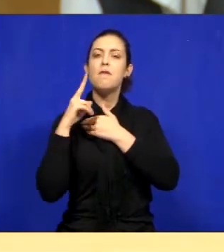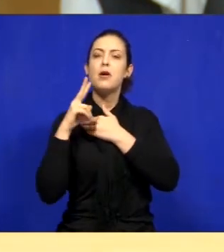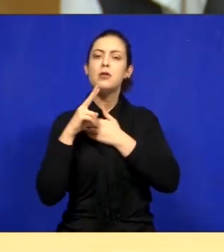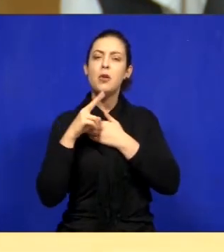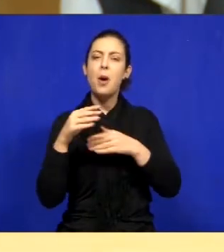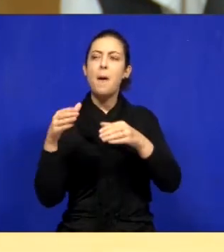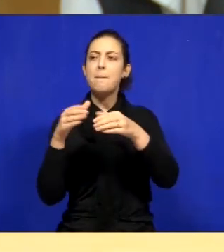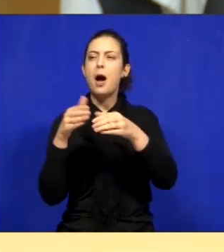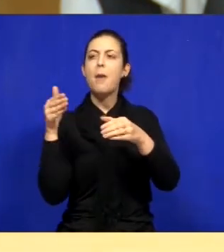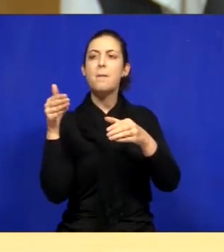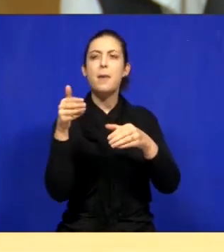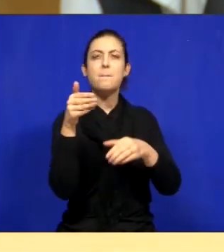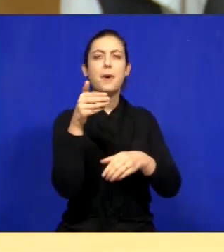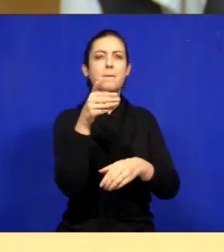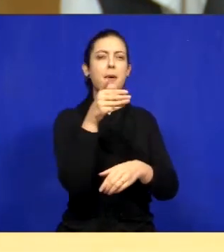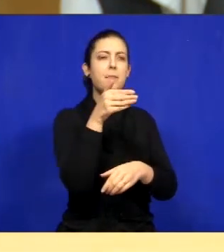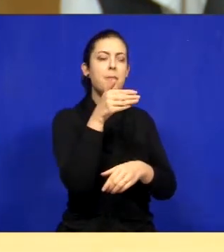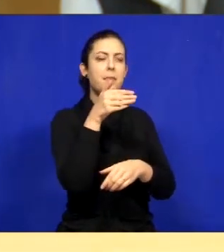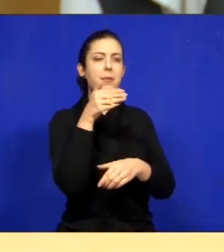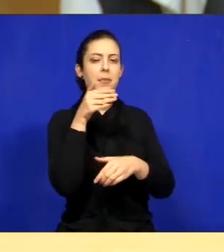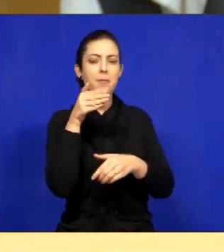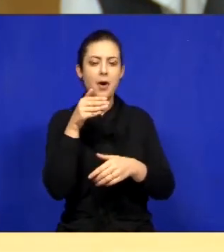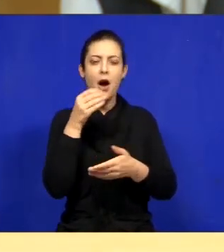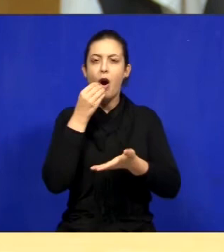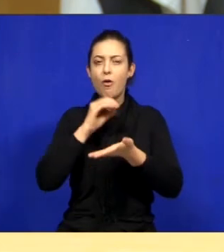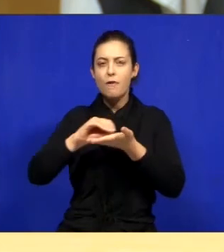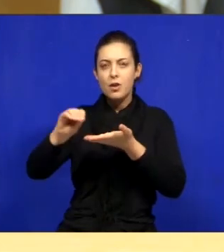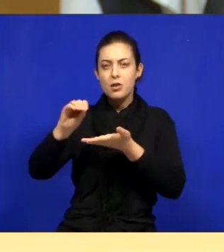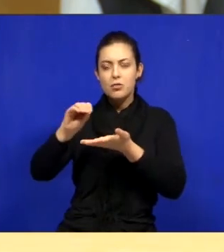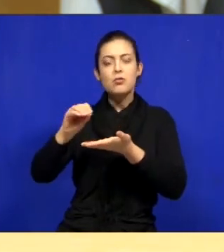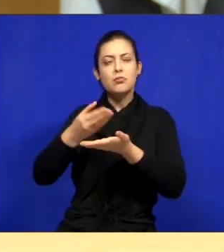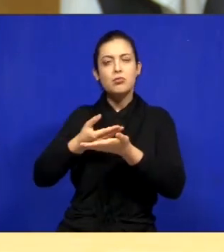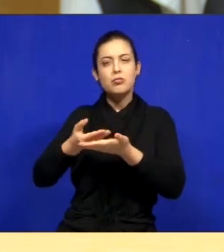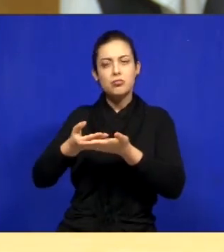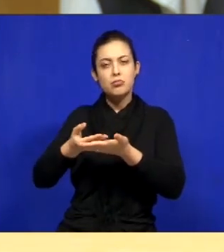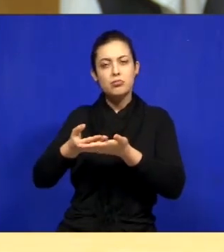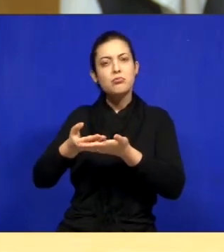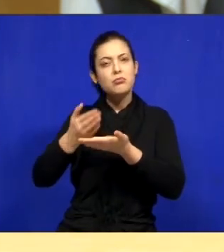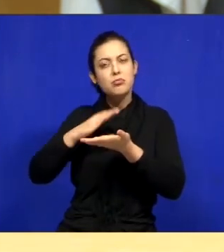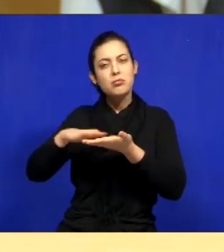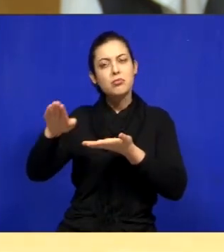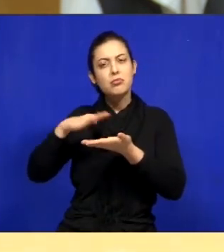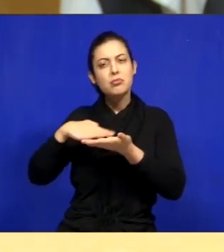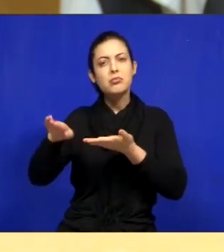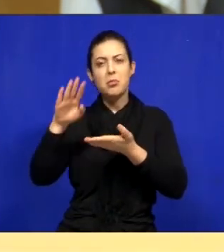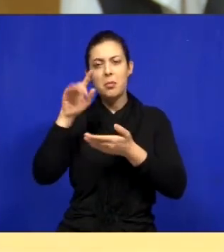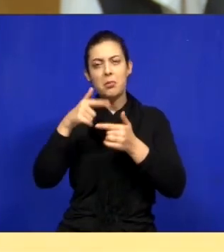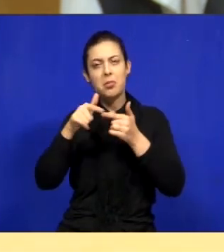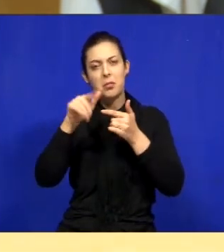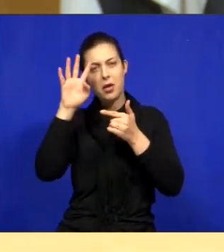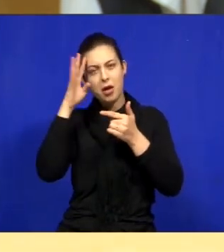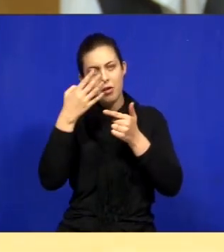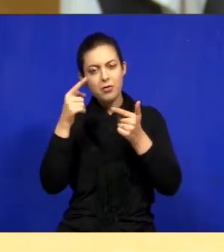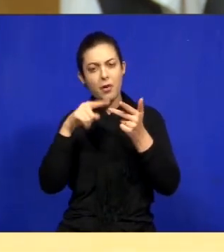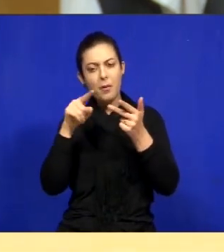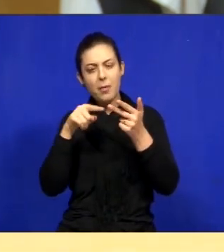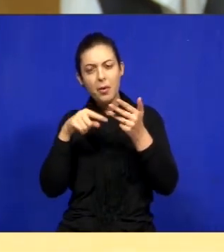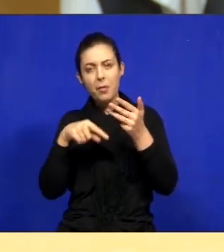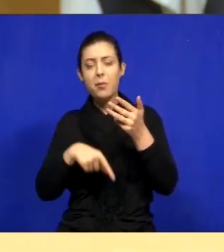e fazer os ofícios e mandar para a Prefeitura para resolver esse problema porque muitas vezes